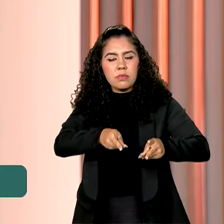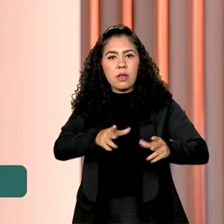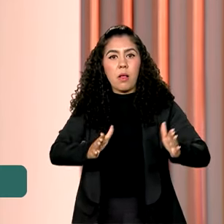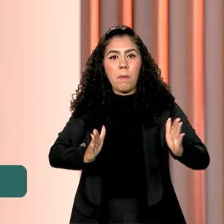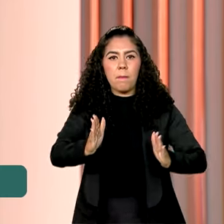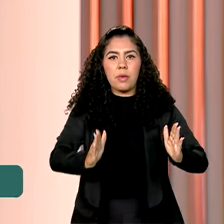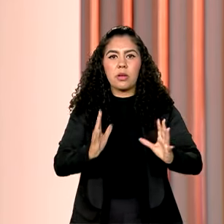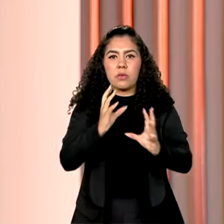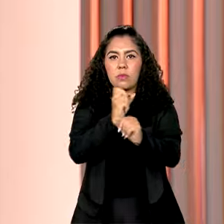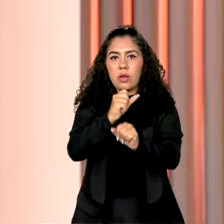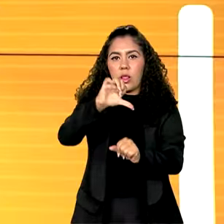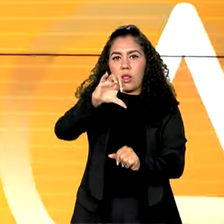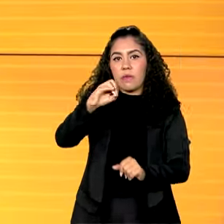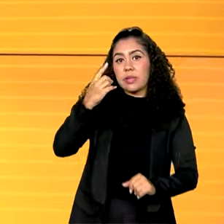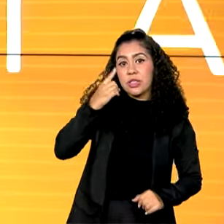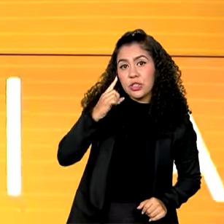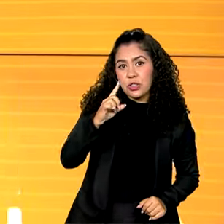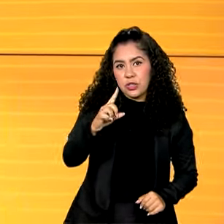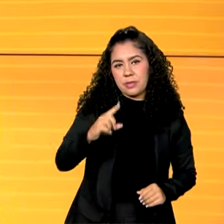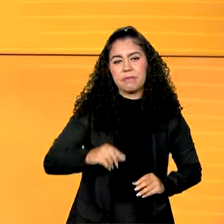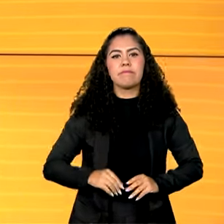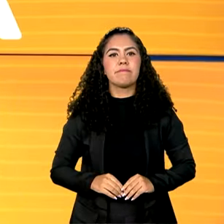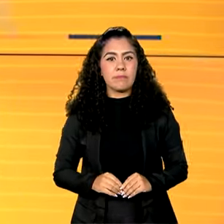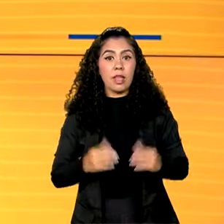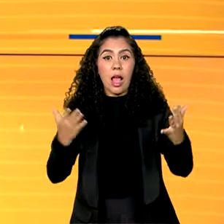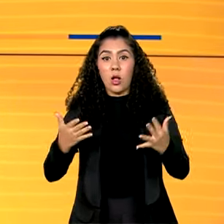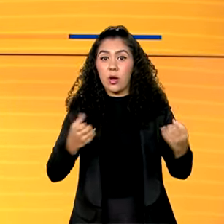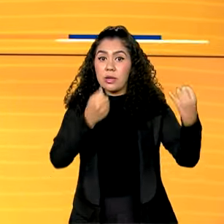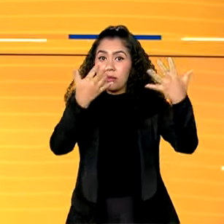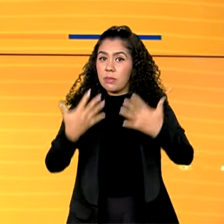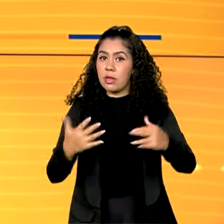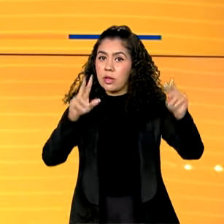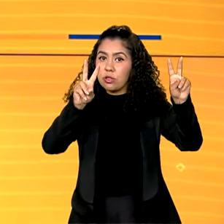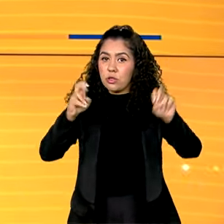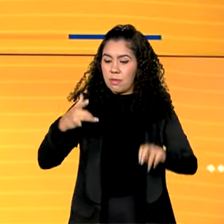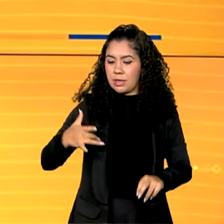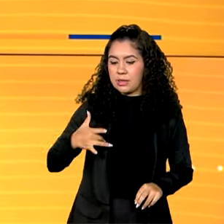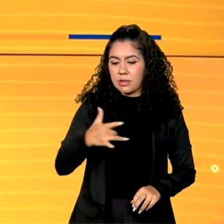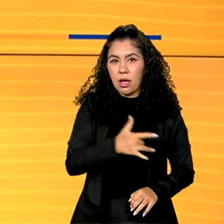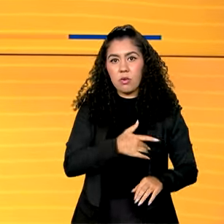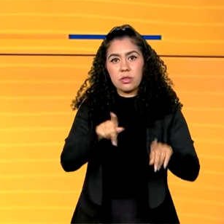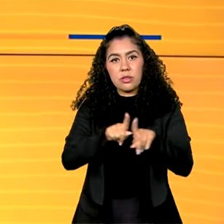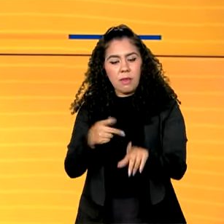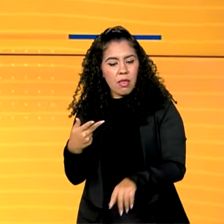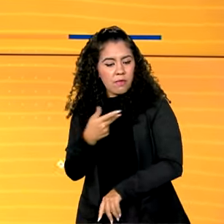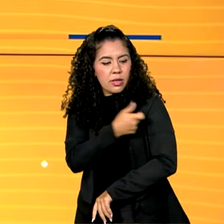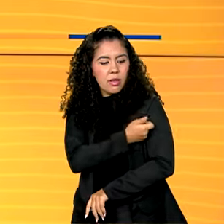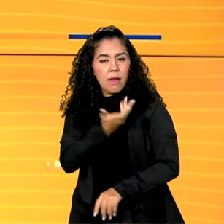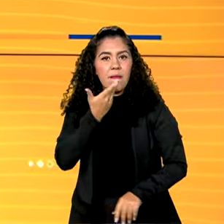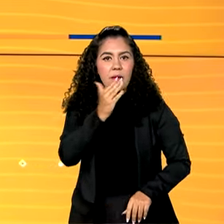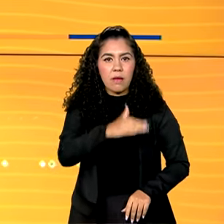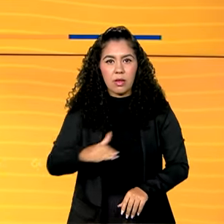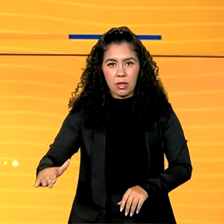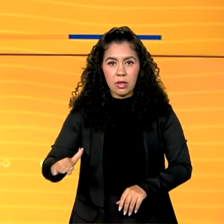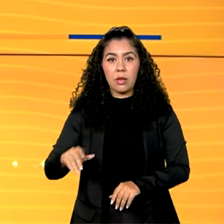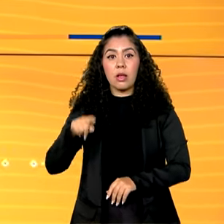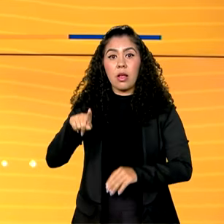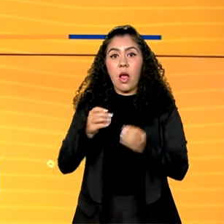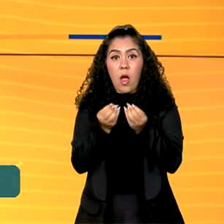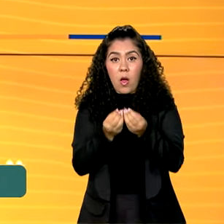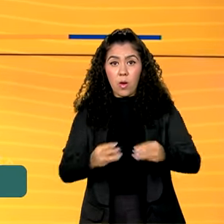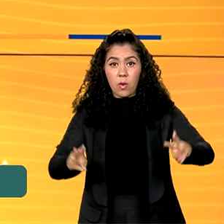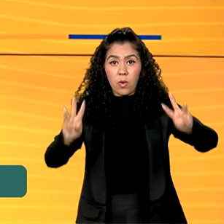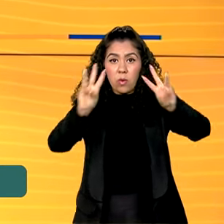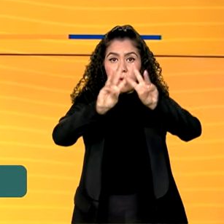menos 90 dias. Vamos falar sobre saúde e vacinação infantil. No Brasil, a Organização das Nações Unidas